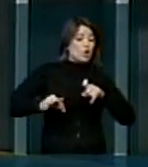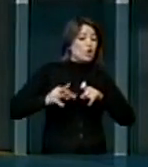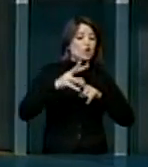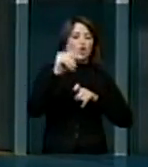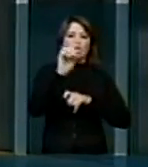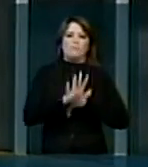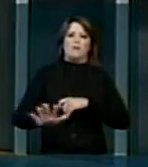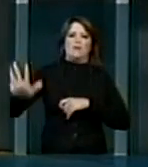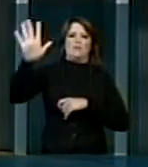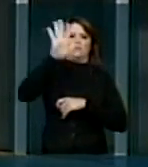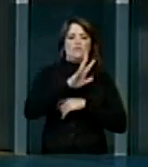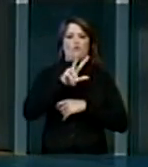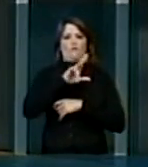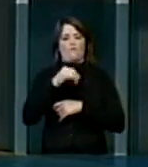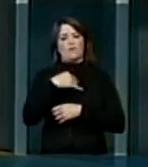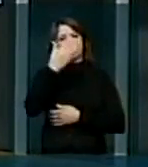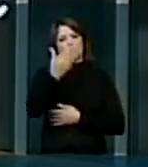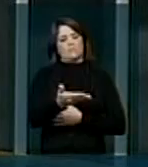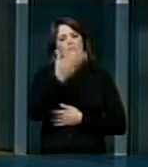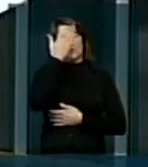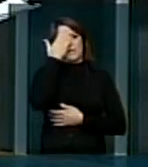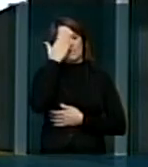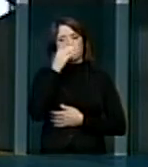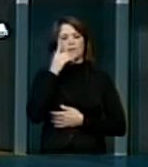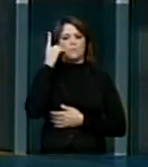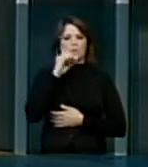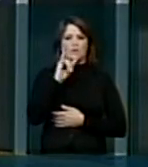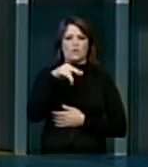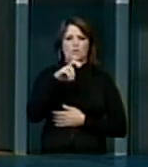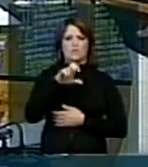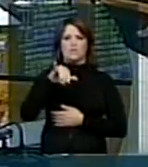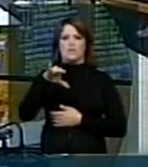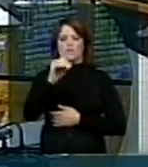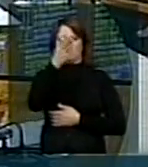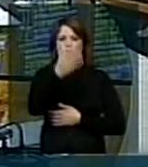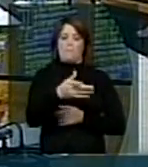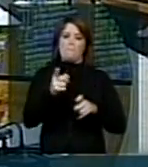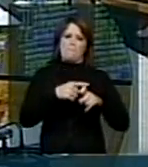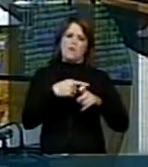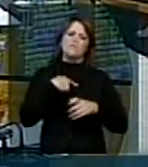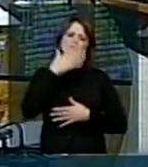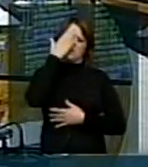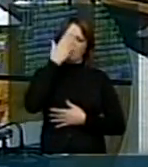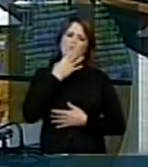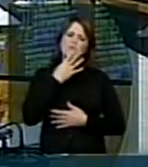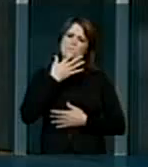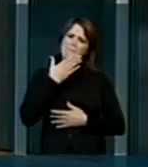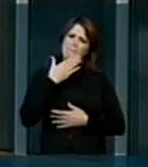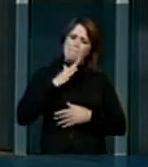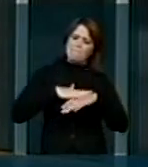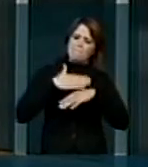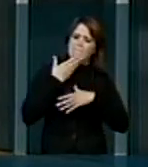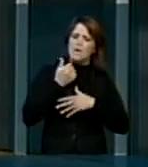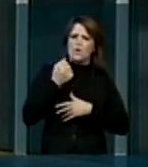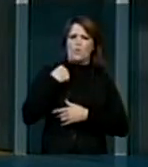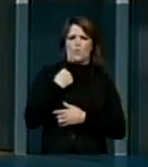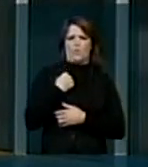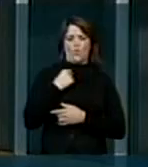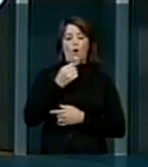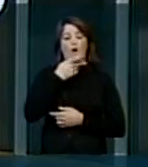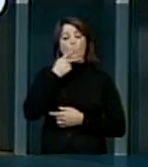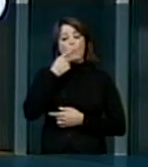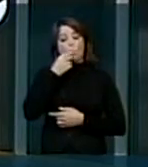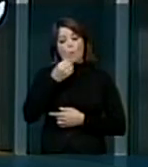Deputado Inocêncio, vossa excelência, que é médico, sabe muito mais do que eu, do que eu estou falando. Diz o